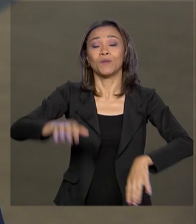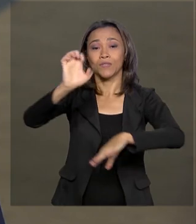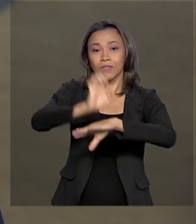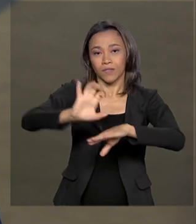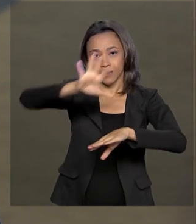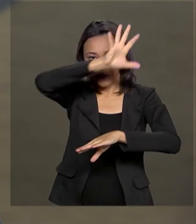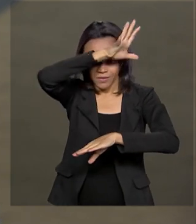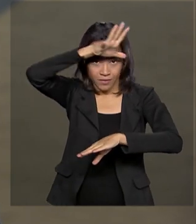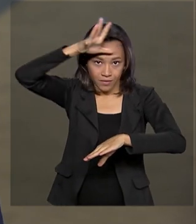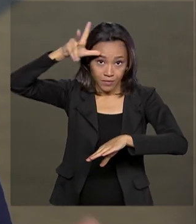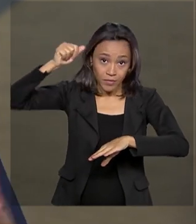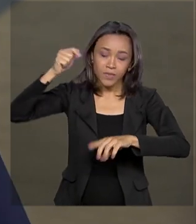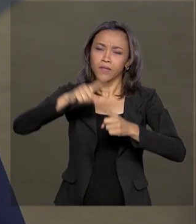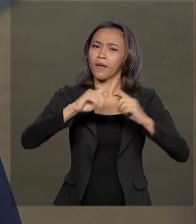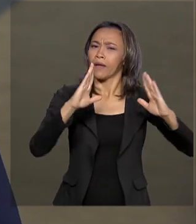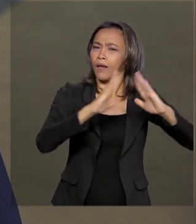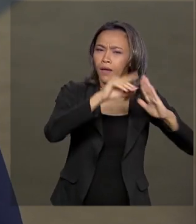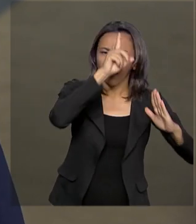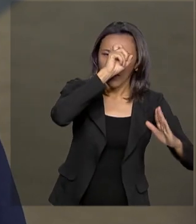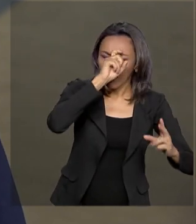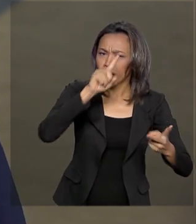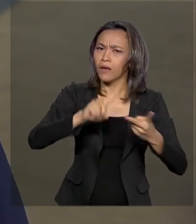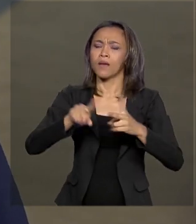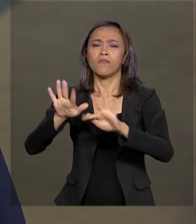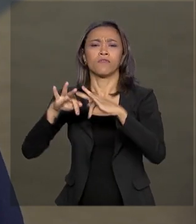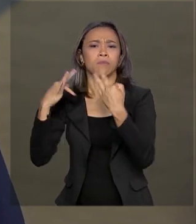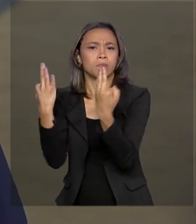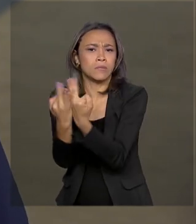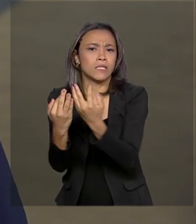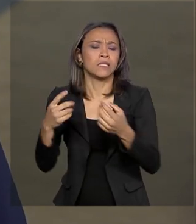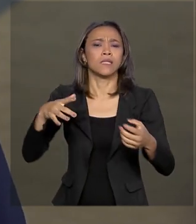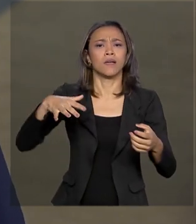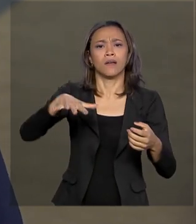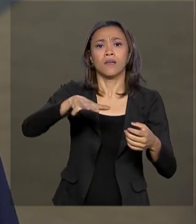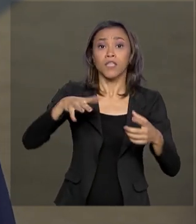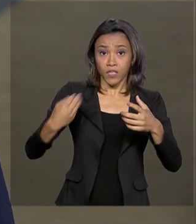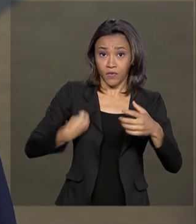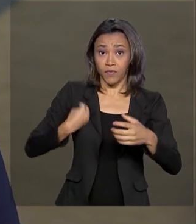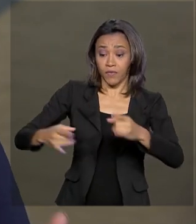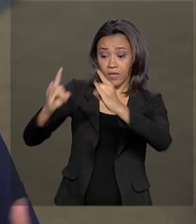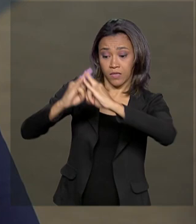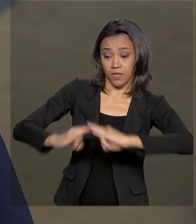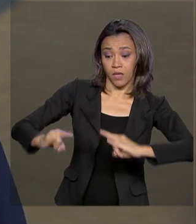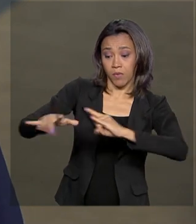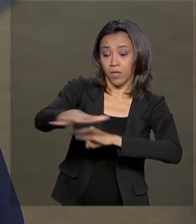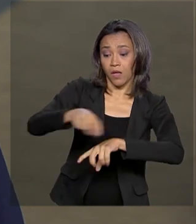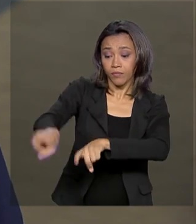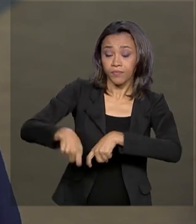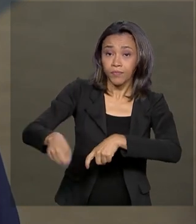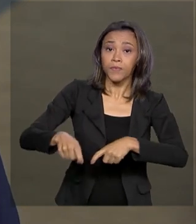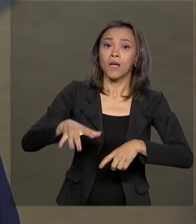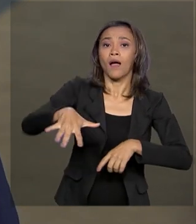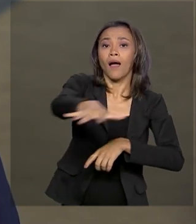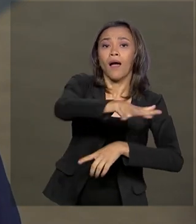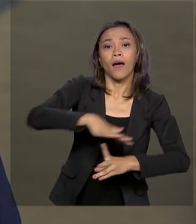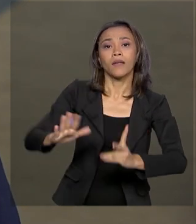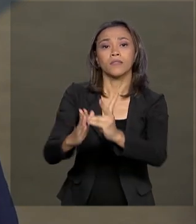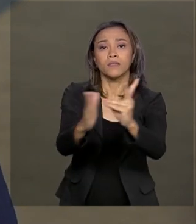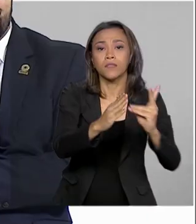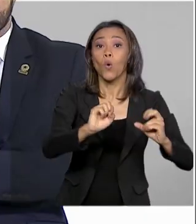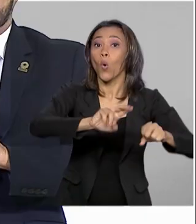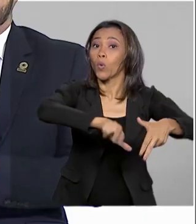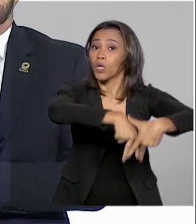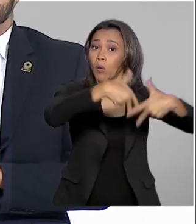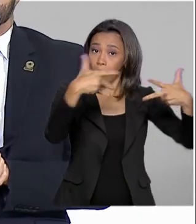para escolas, postos de saúde e famílias de baixa renda que vivem em assentamentos rurais, áreas indígenas ou quilombolas da